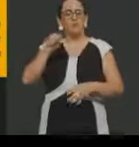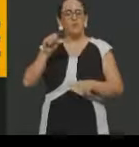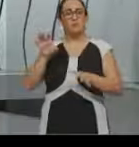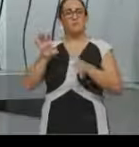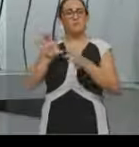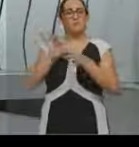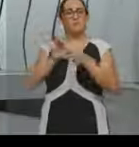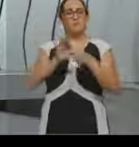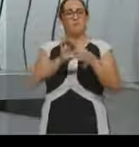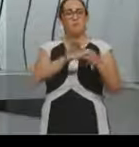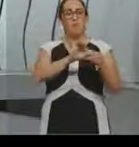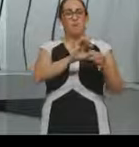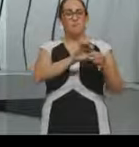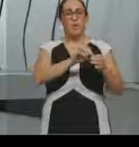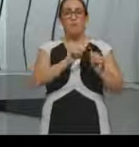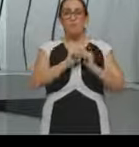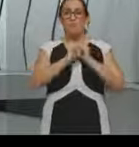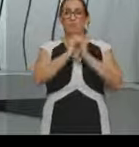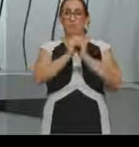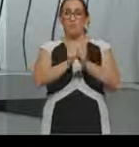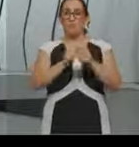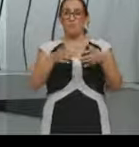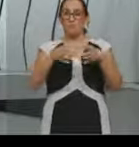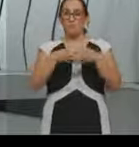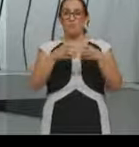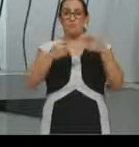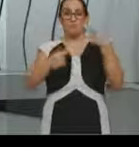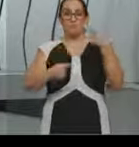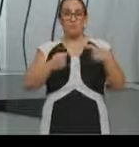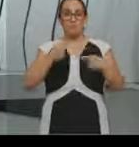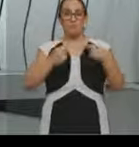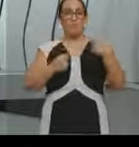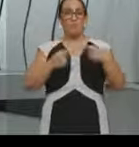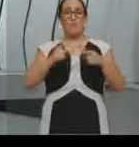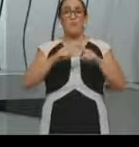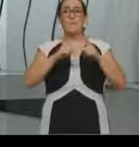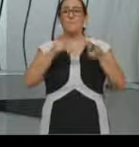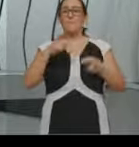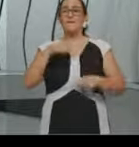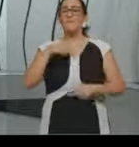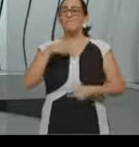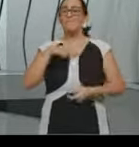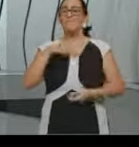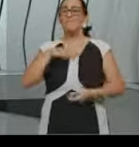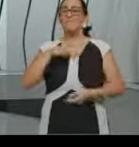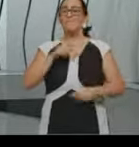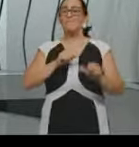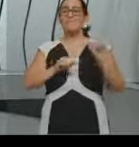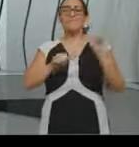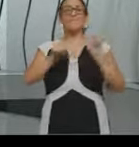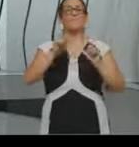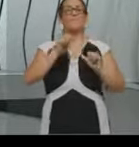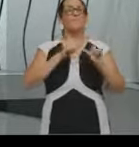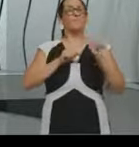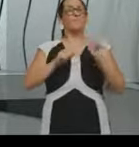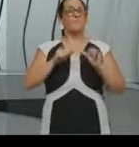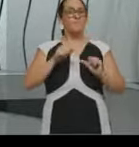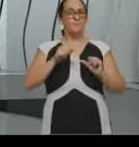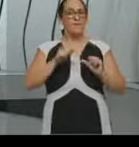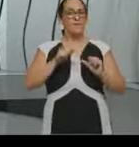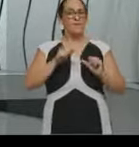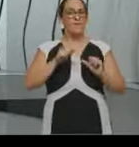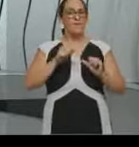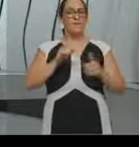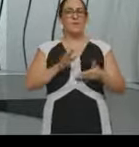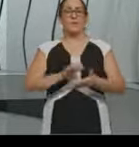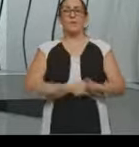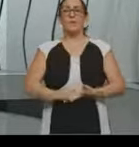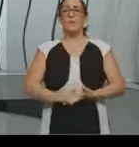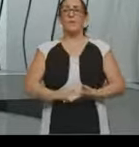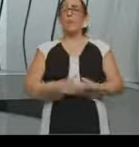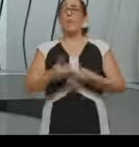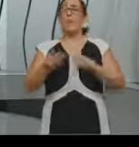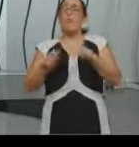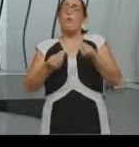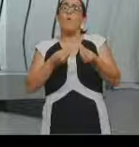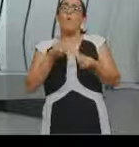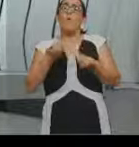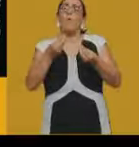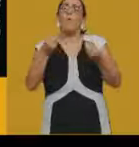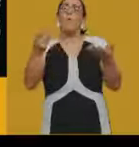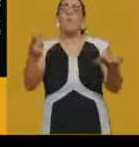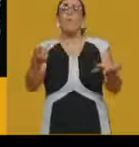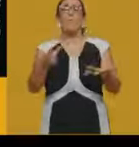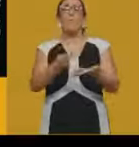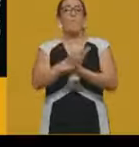alterações, mas é muito próprio dessa formação sindical, essa luta política também. Bom, como é que o